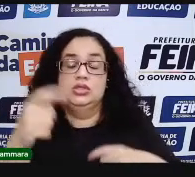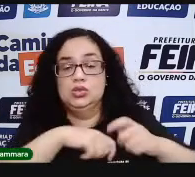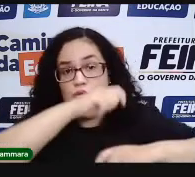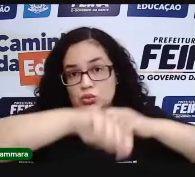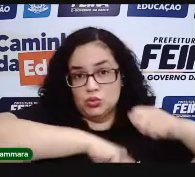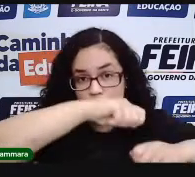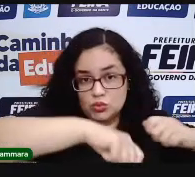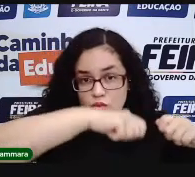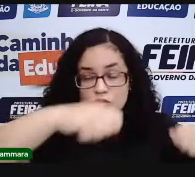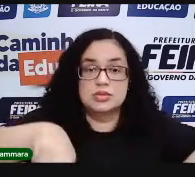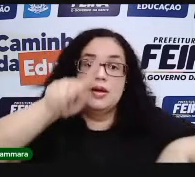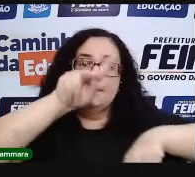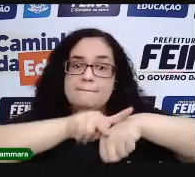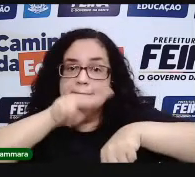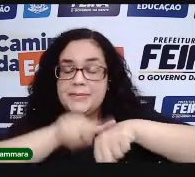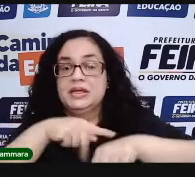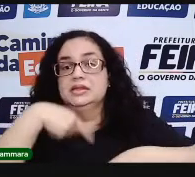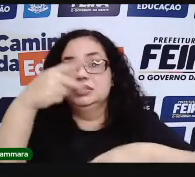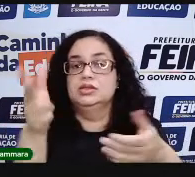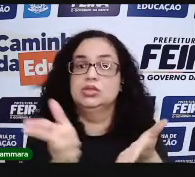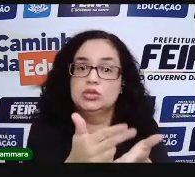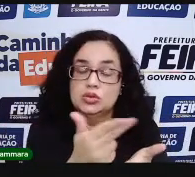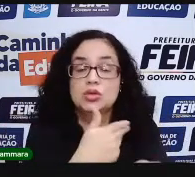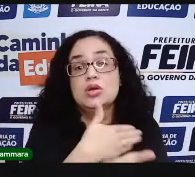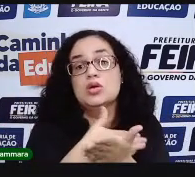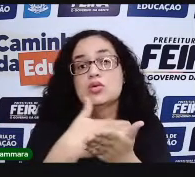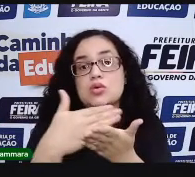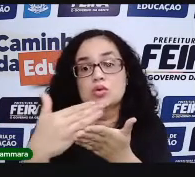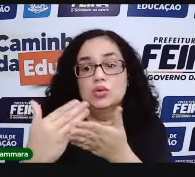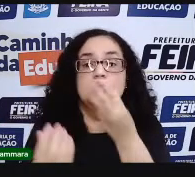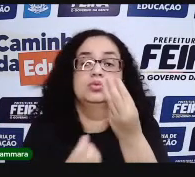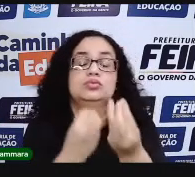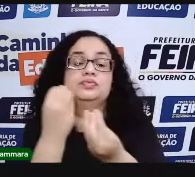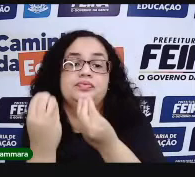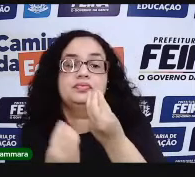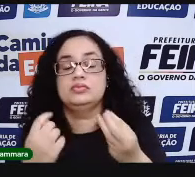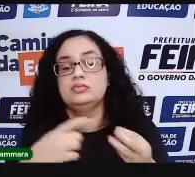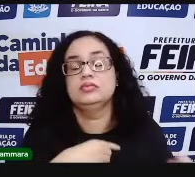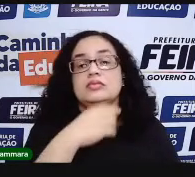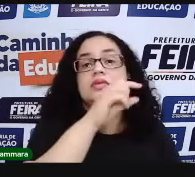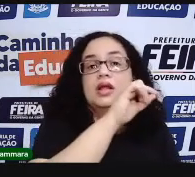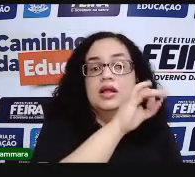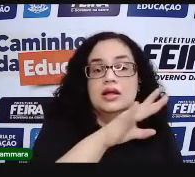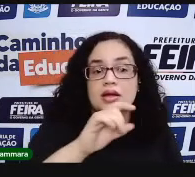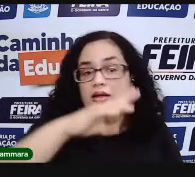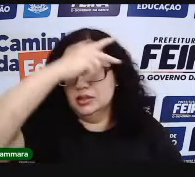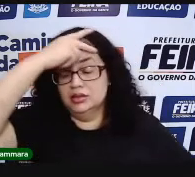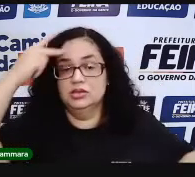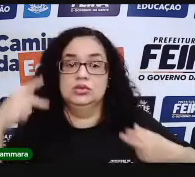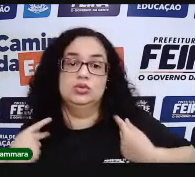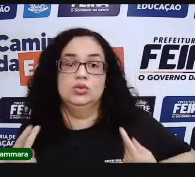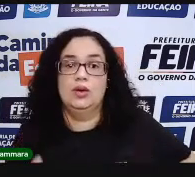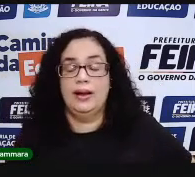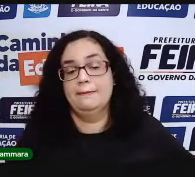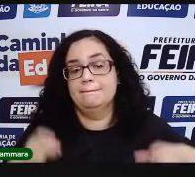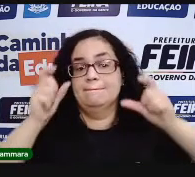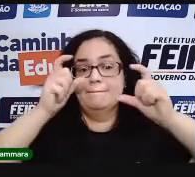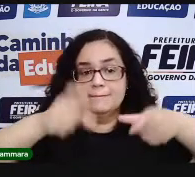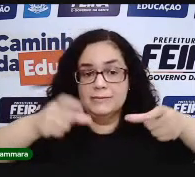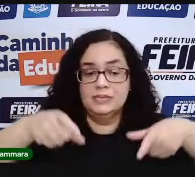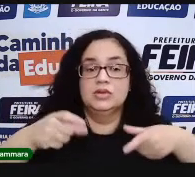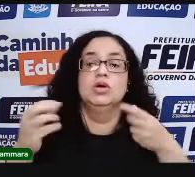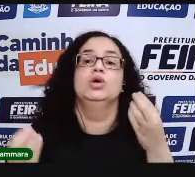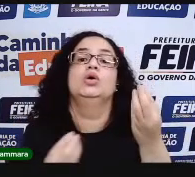Então, dos nós, das pedras, dos desenhos. Eles começaram a criar outras formas. E cada povo de um determinado